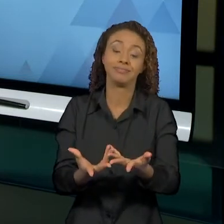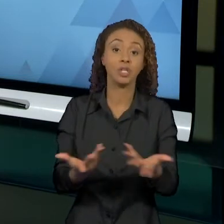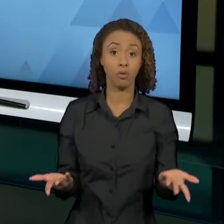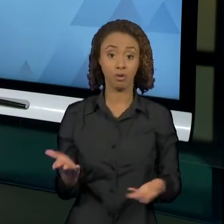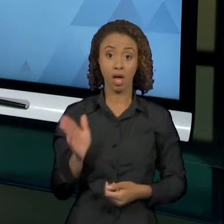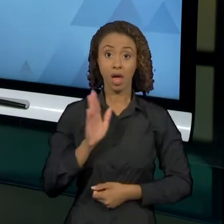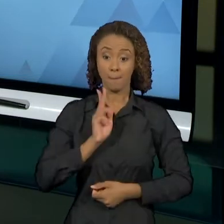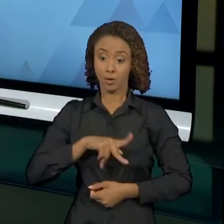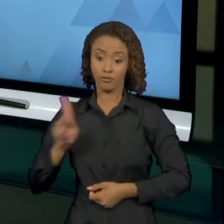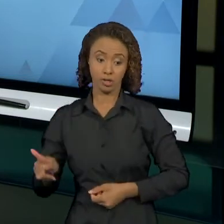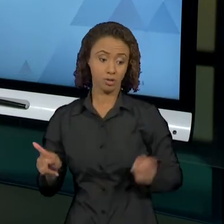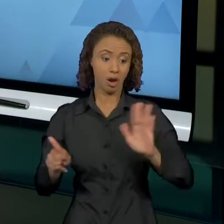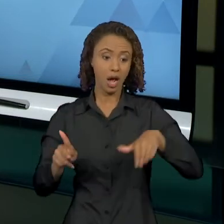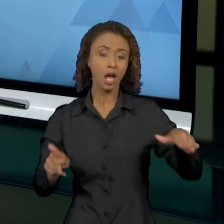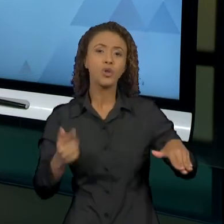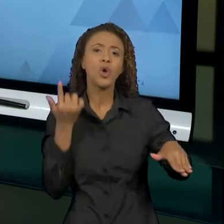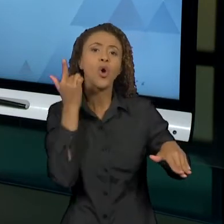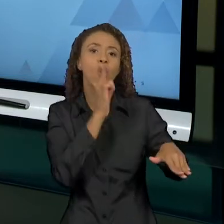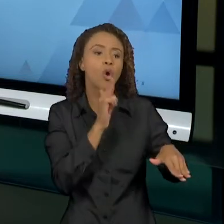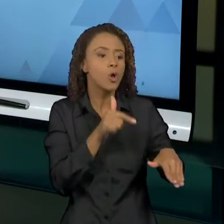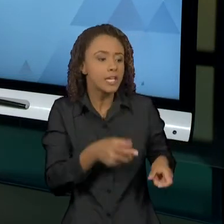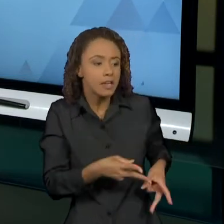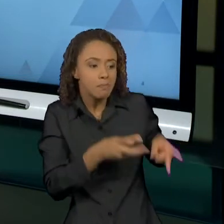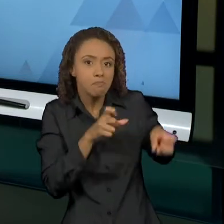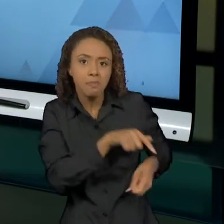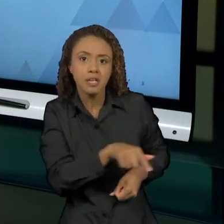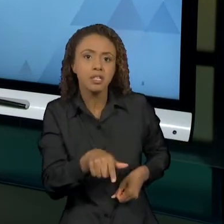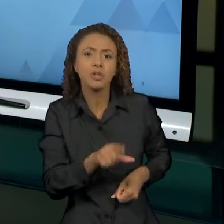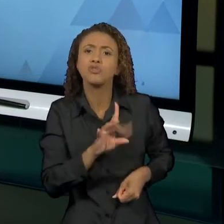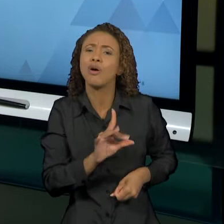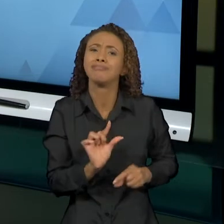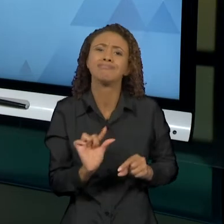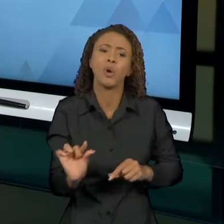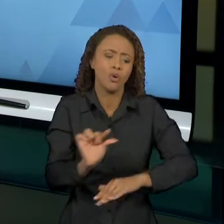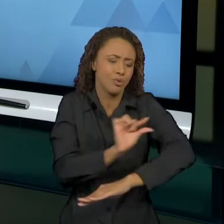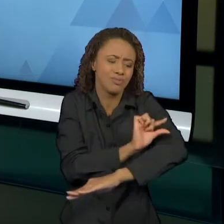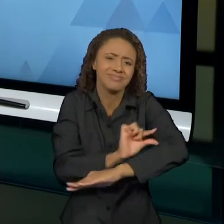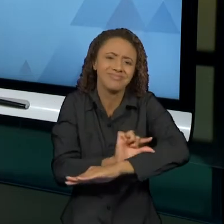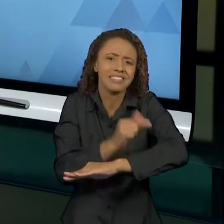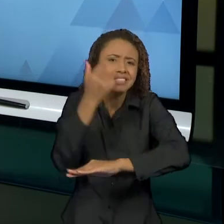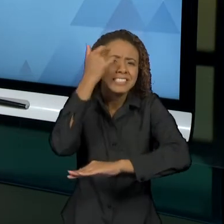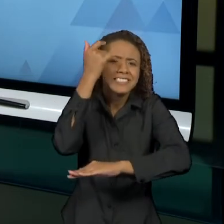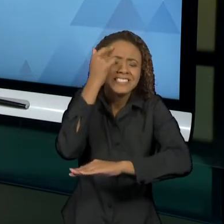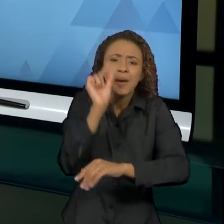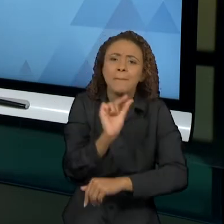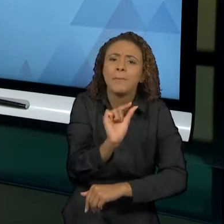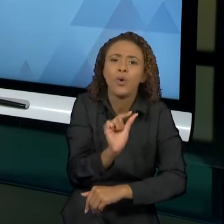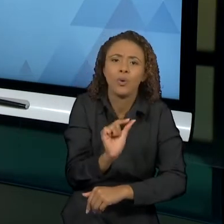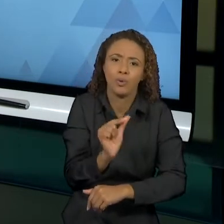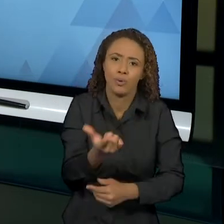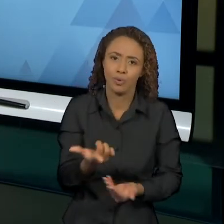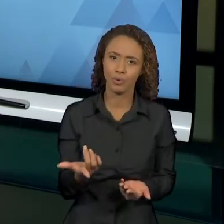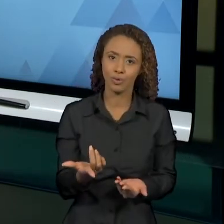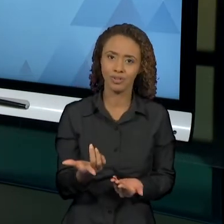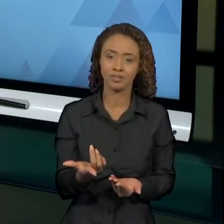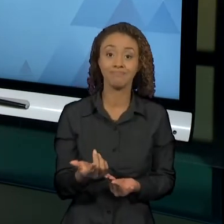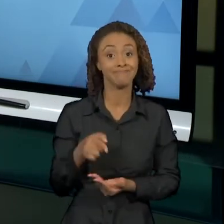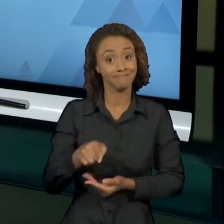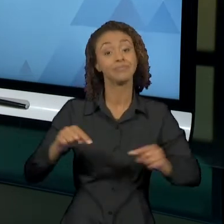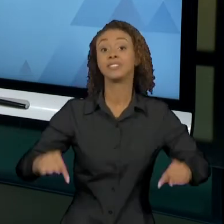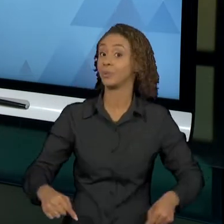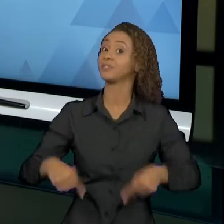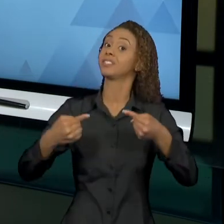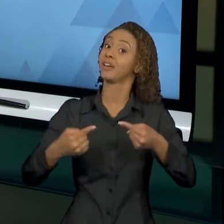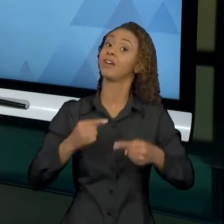alunos, é uma parte muito pequena desse funcionamento psíquico. Então esse é o grande desafio. Como que a gente de fato